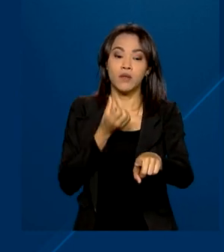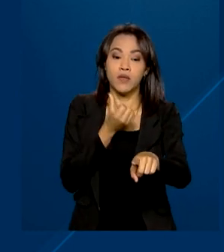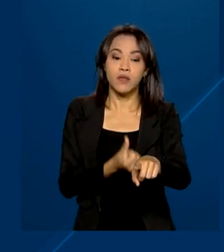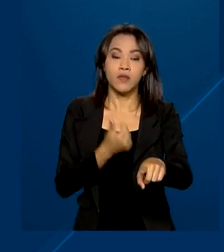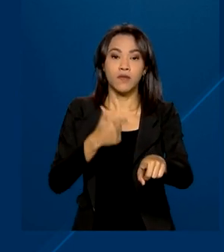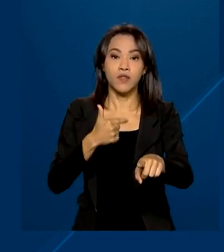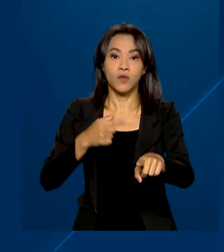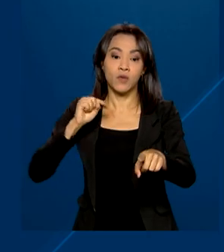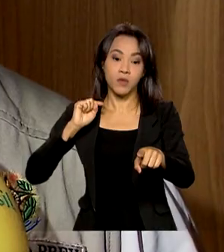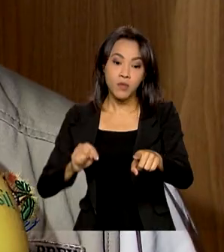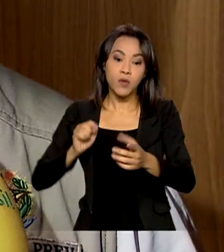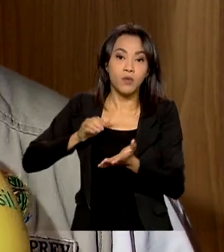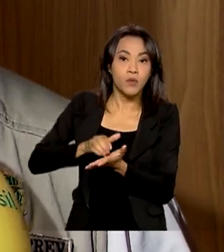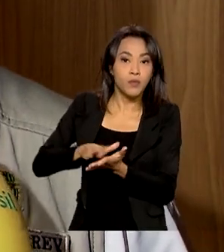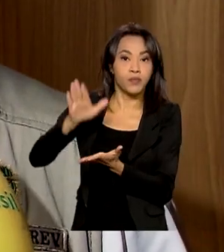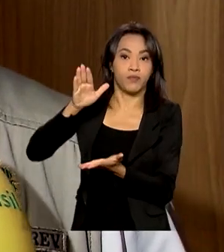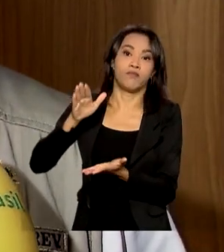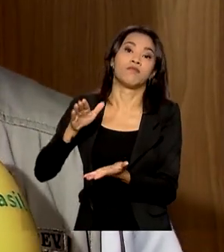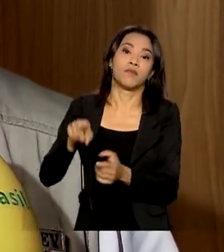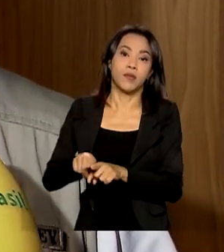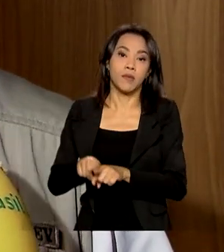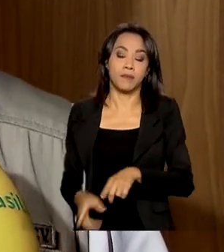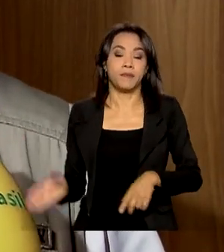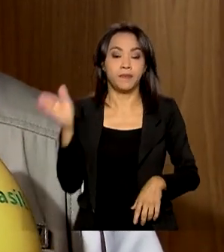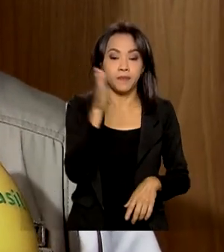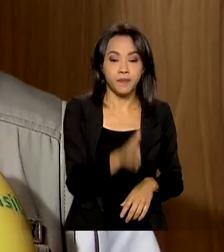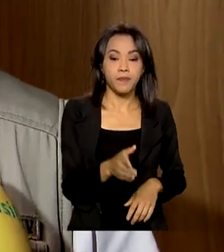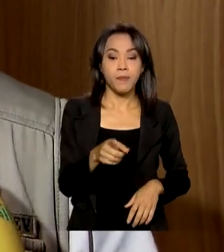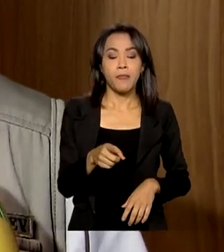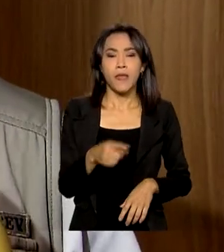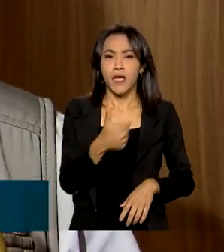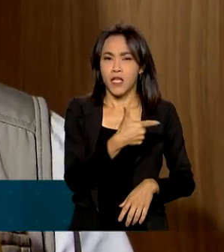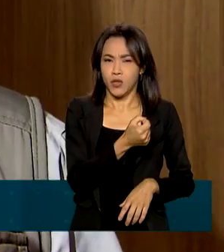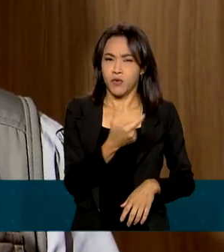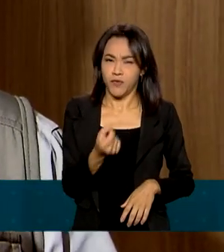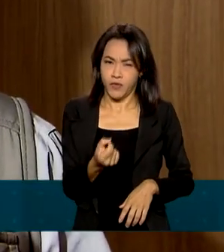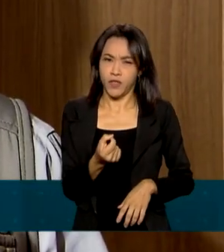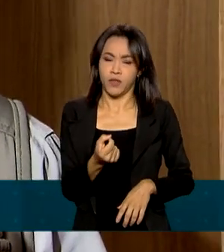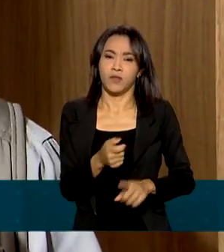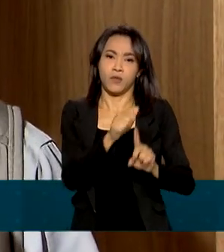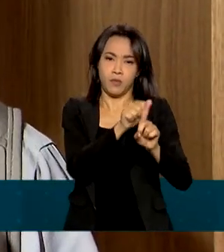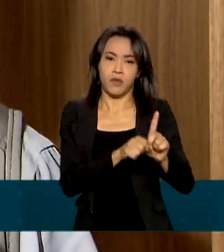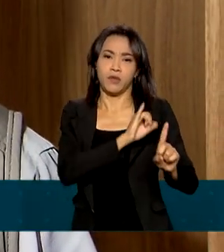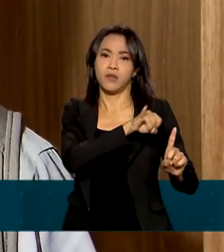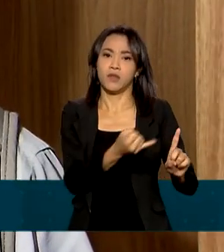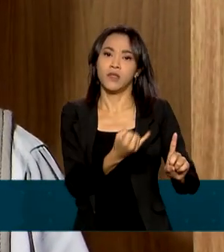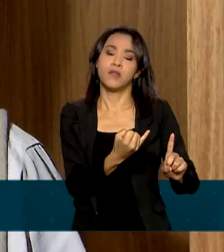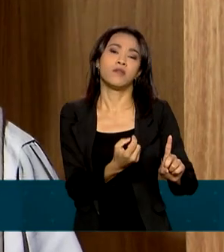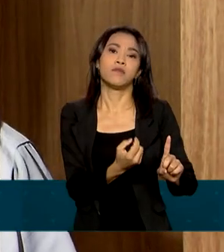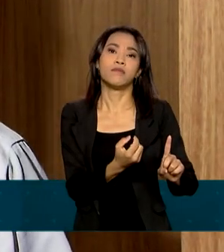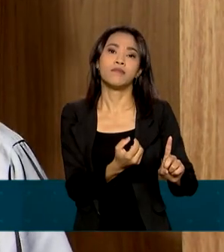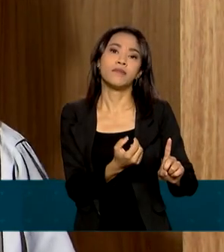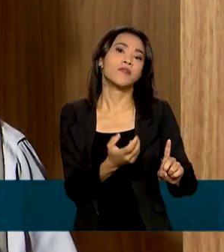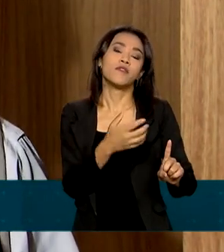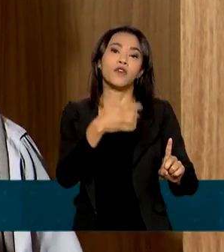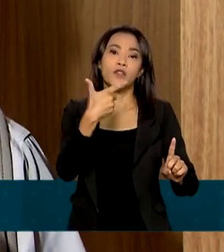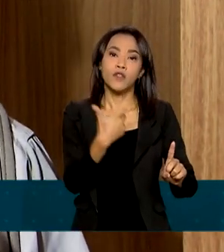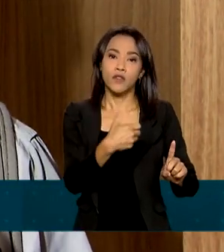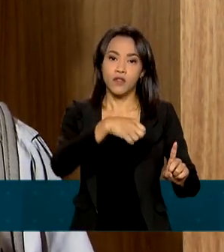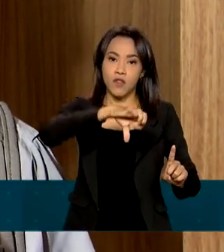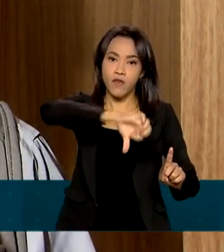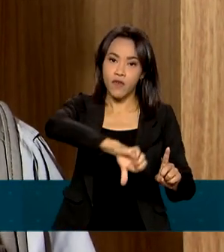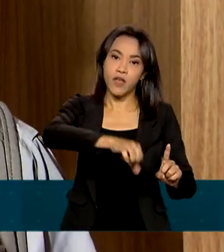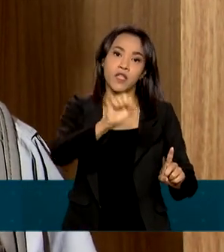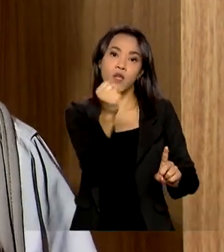mil demissões. Em 2020, ainda antes da pandemia, o mês de janeiro foi de 98 mil